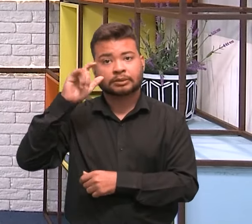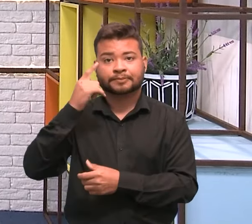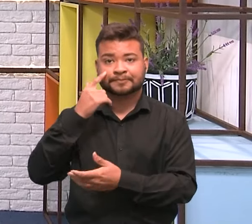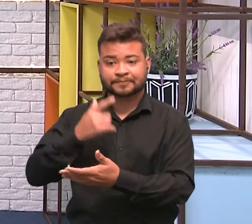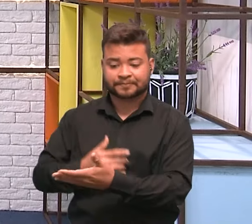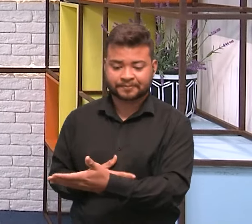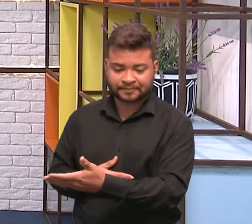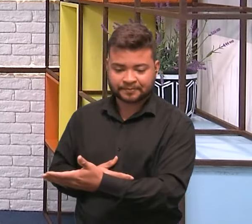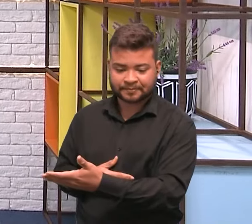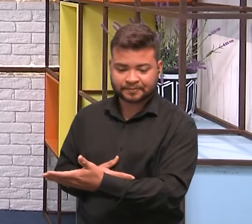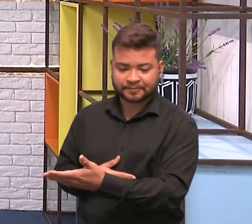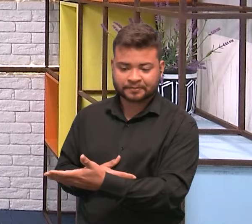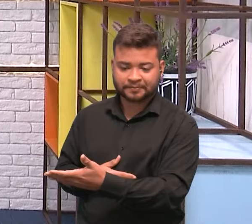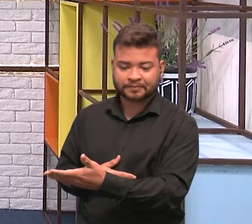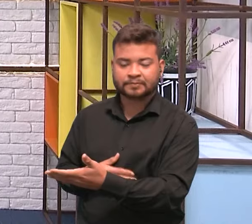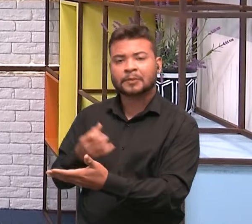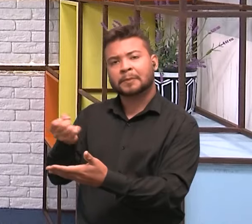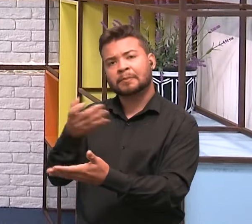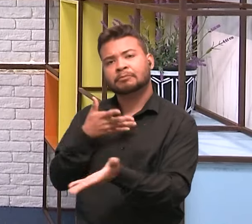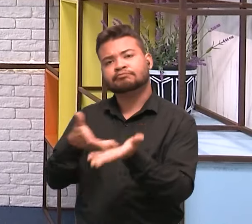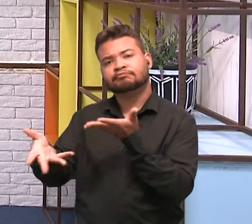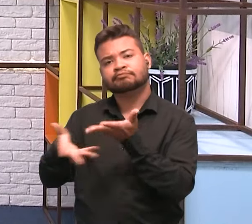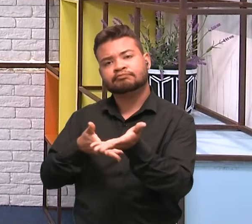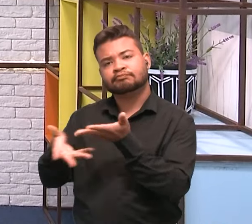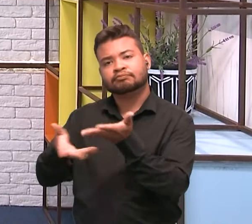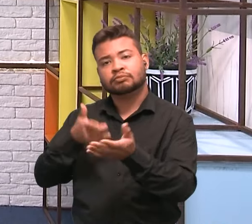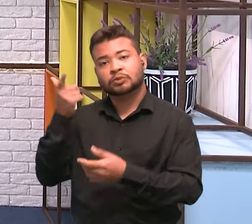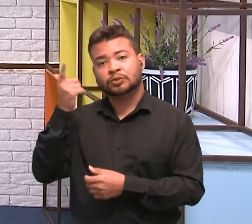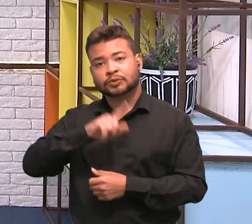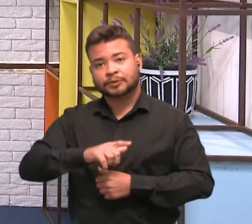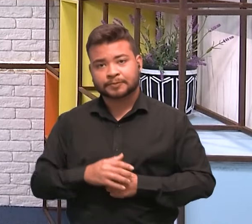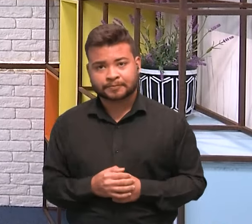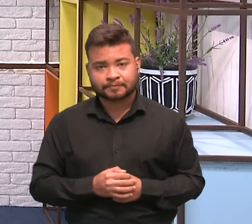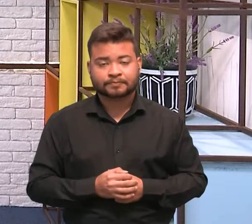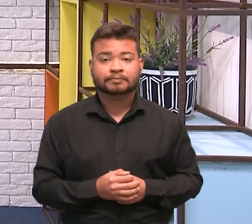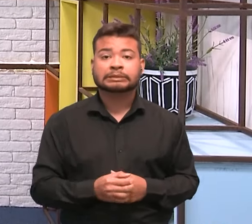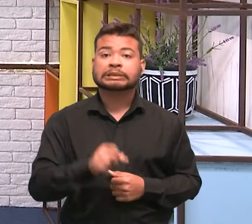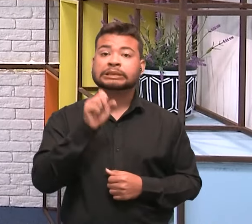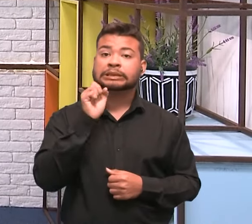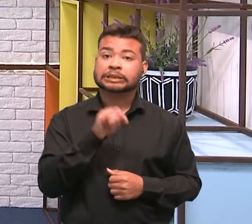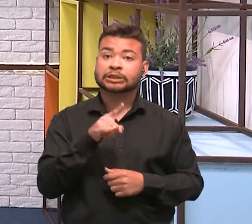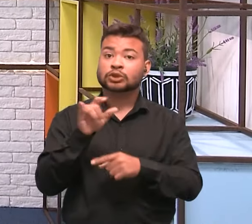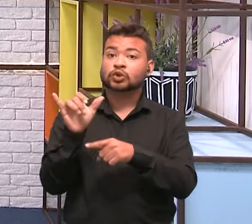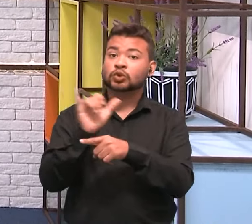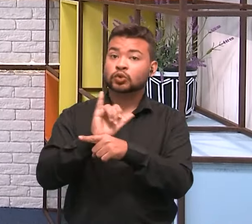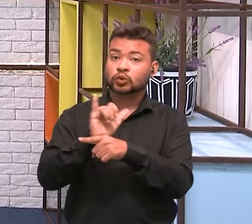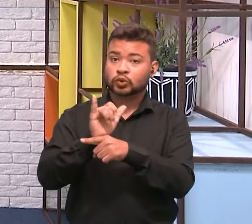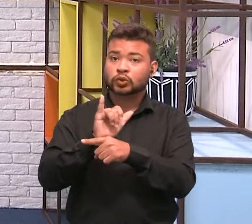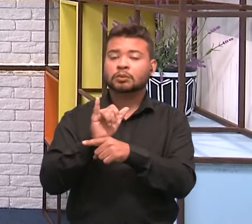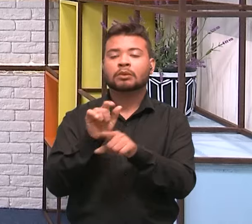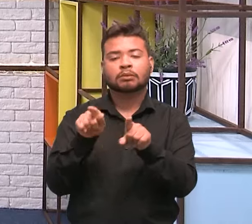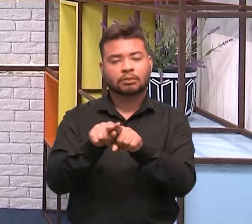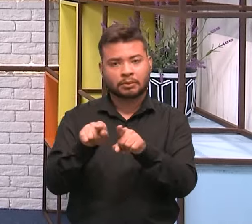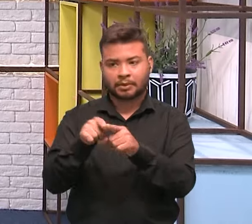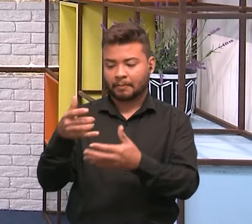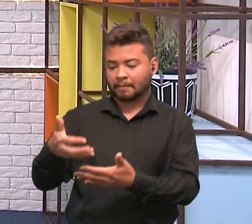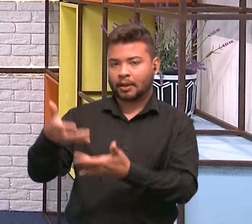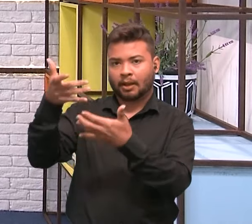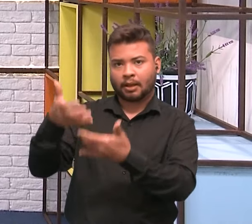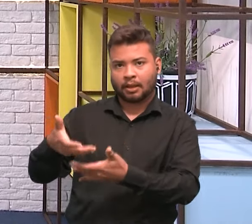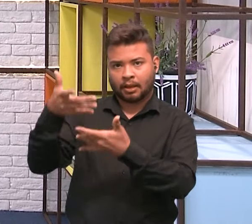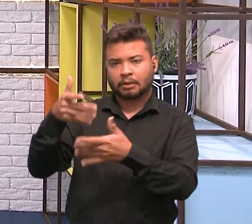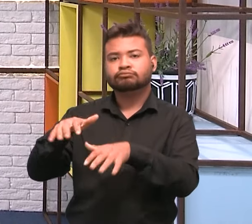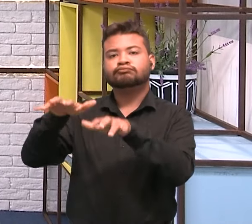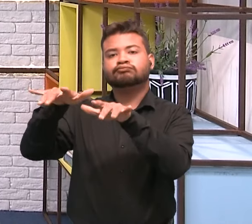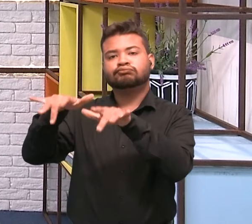TVUFG e interagir com a gente por lá. Se você estiver conectado com a gente aí por meio do YouTube, manda também sua participação aqui nos